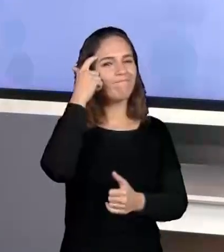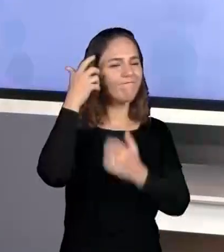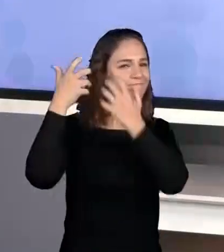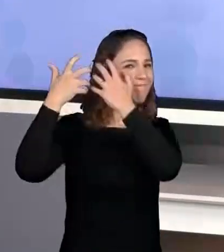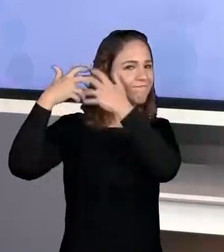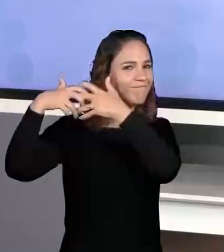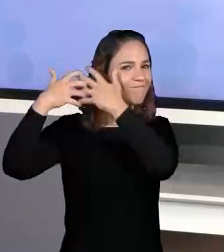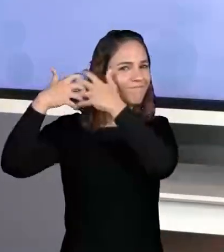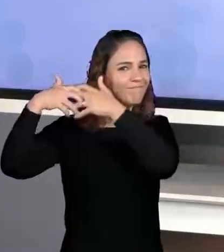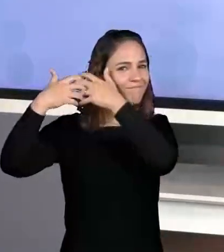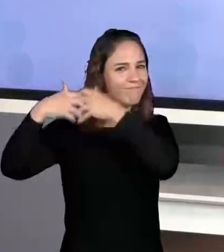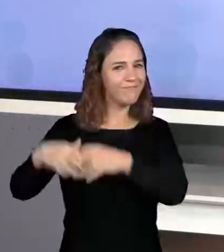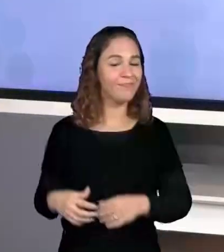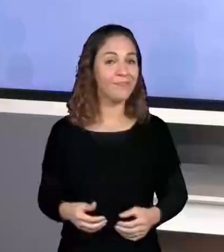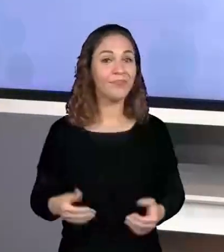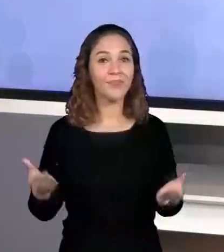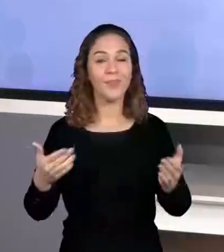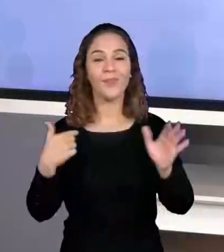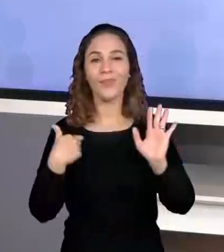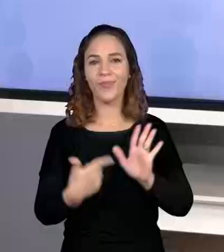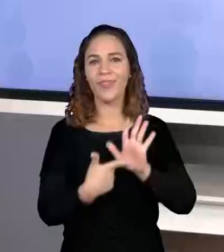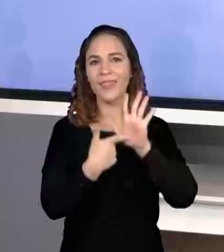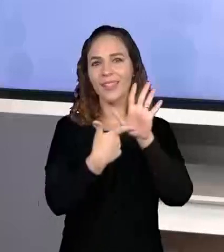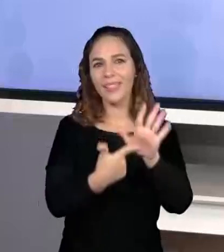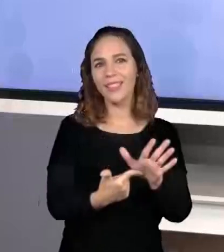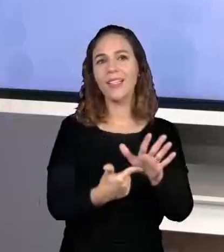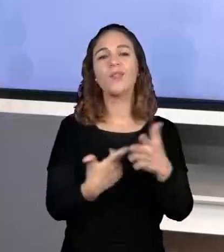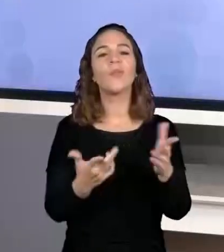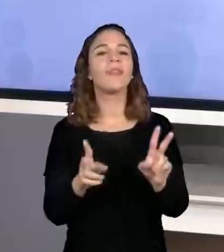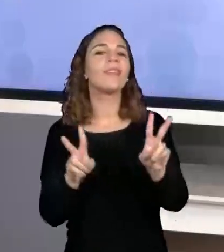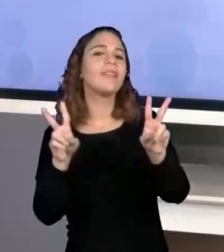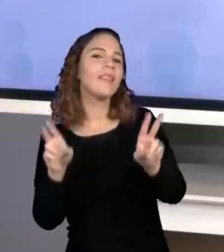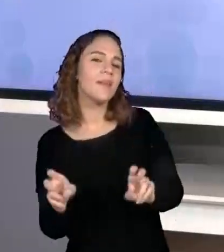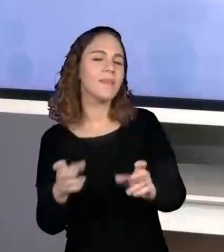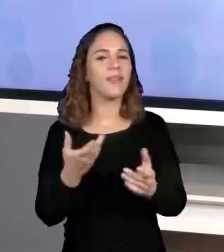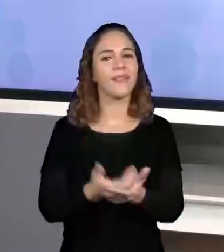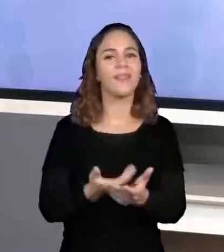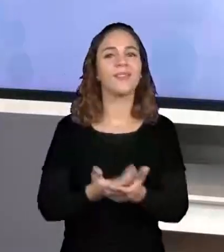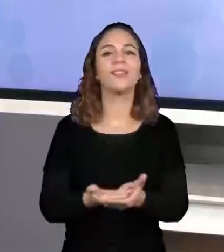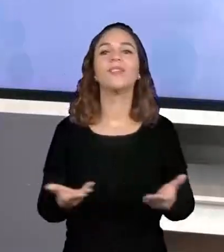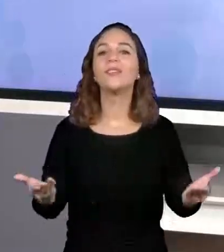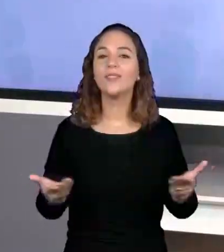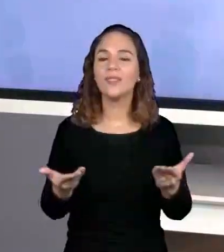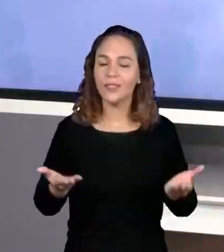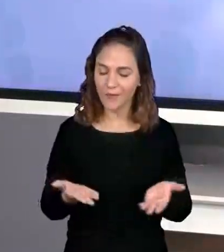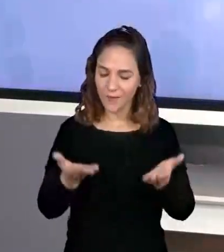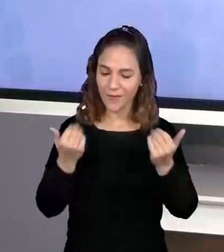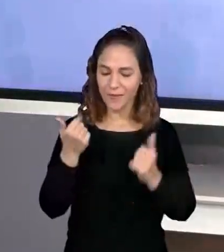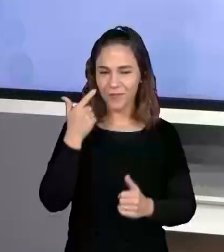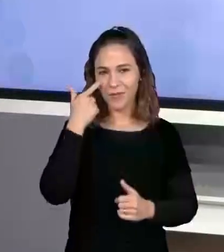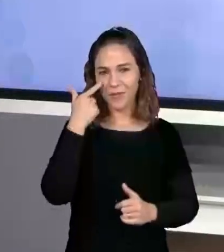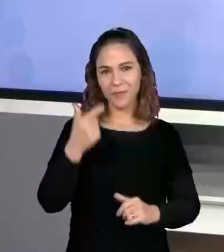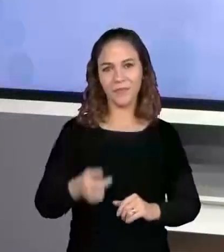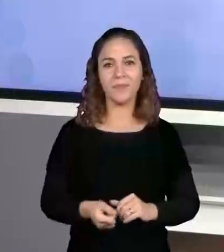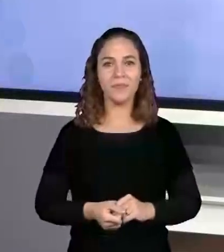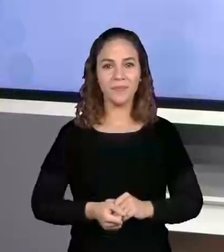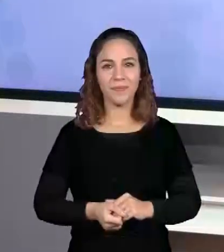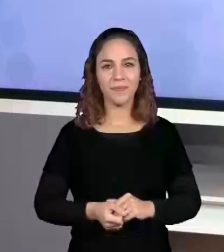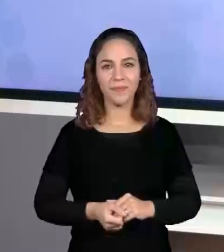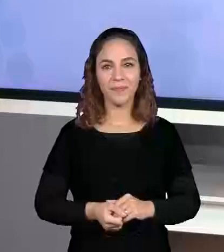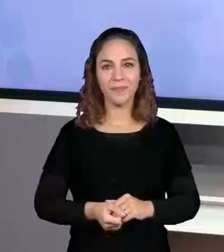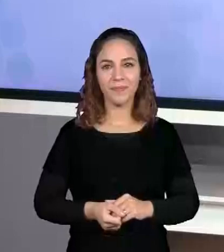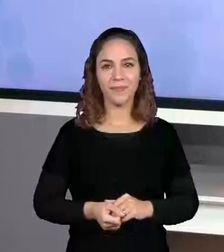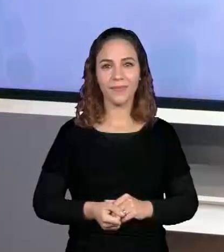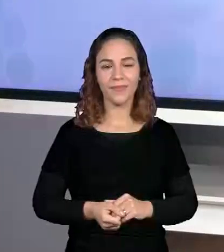Eu já vou mostrar para vocês qual é o nosso tema, o título da nossa aula de hoje. Então, acompanha comigo aqui na tela. Vamos lá, pessoal.